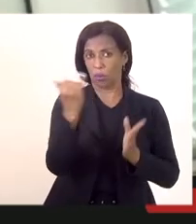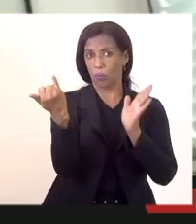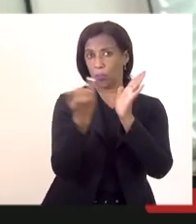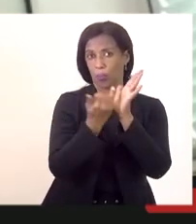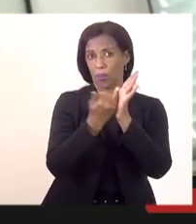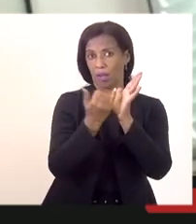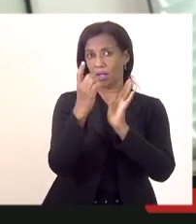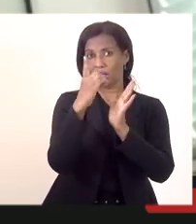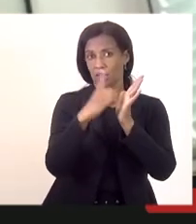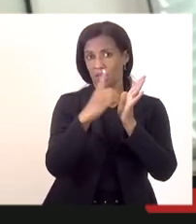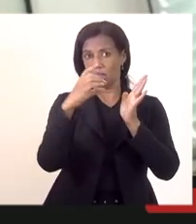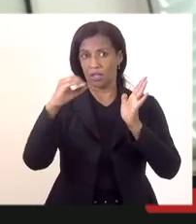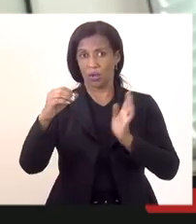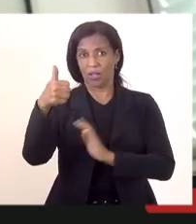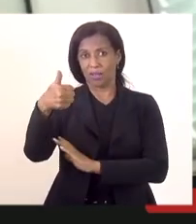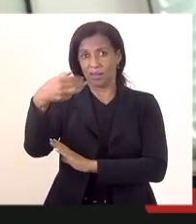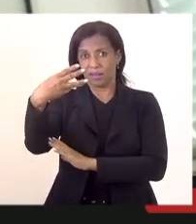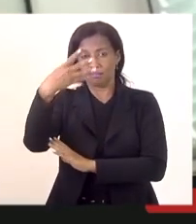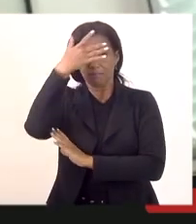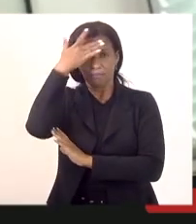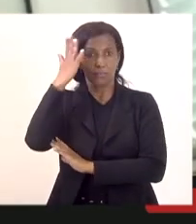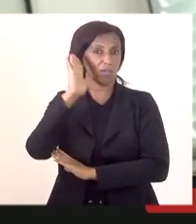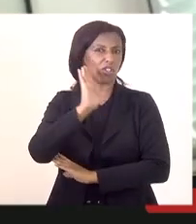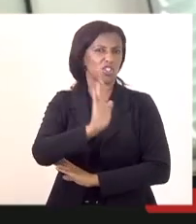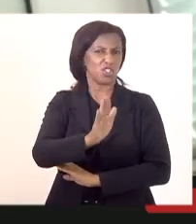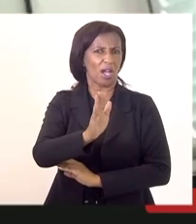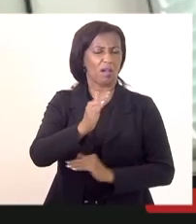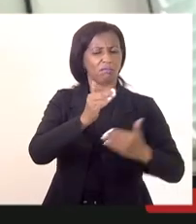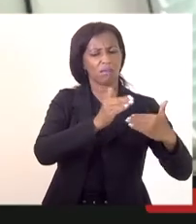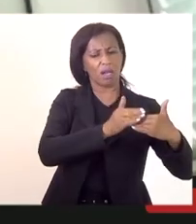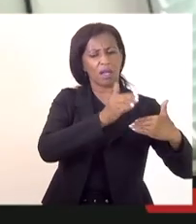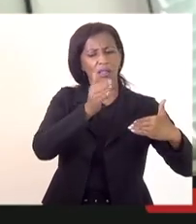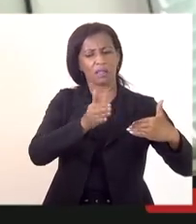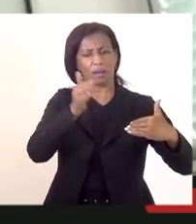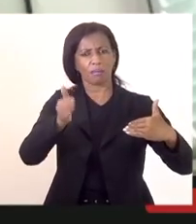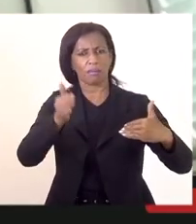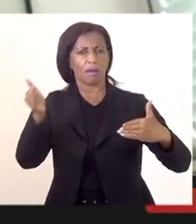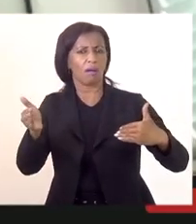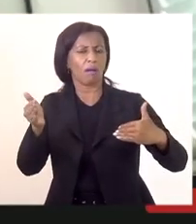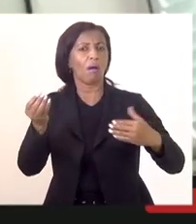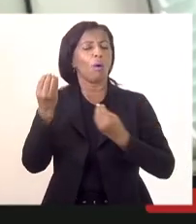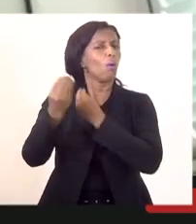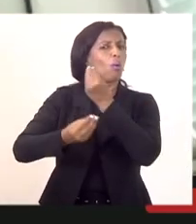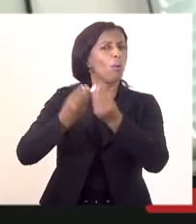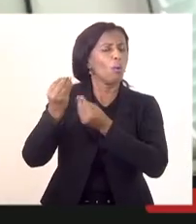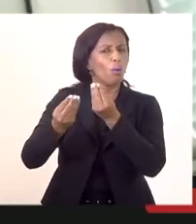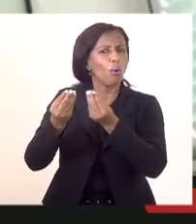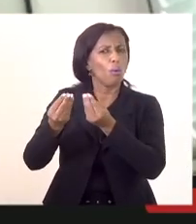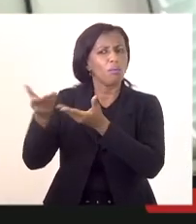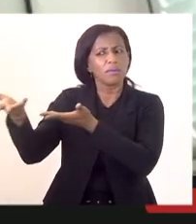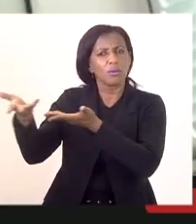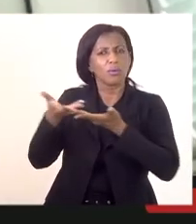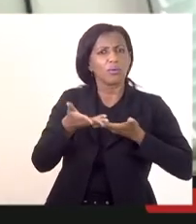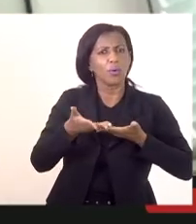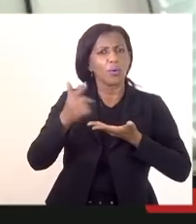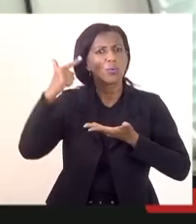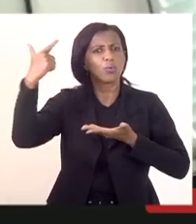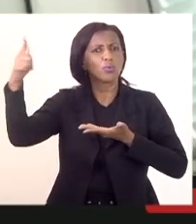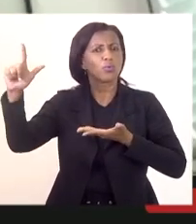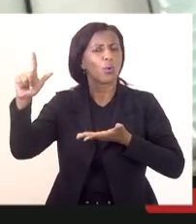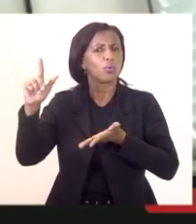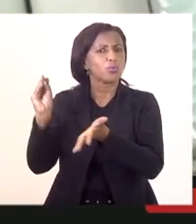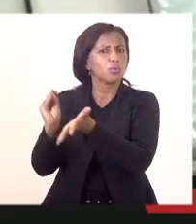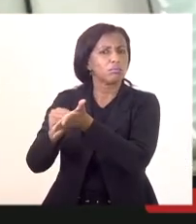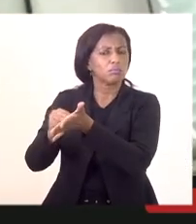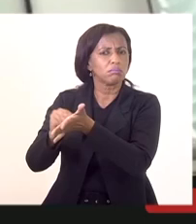Oficial 13 candidatos que já passaram por alguma etapa, como será feita a convocação dos demais reservas para preenchimento, a princípio